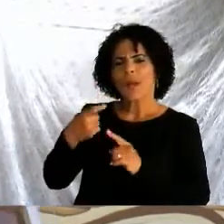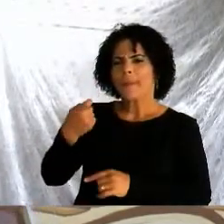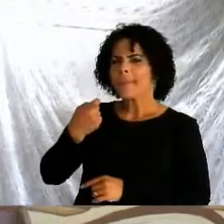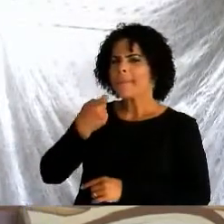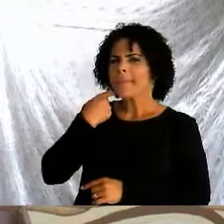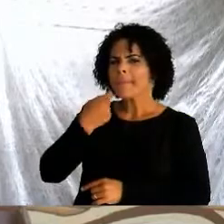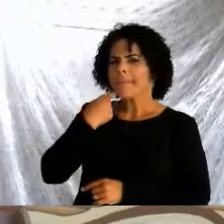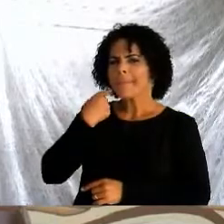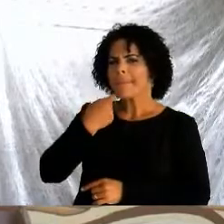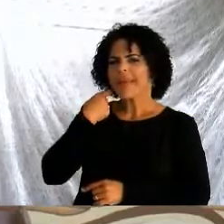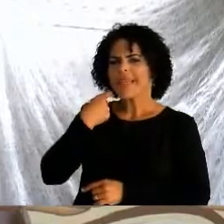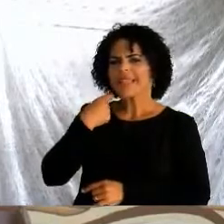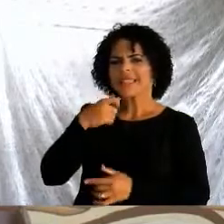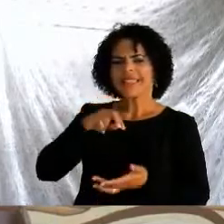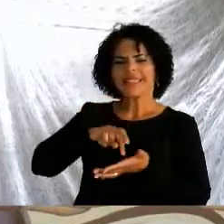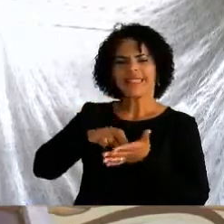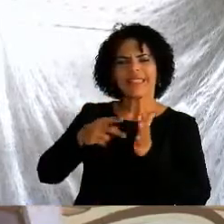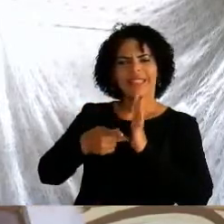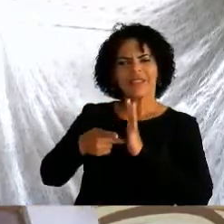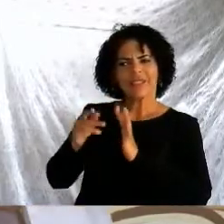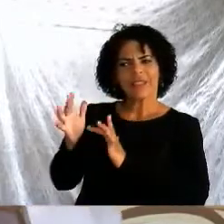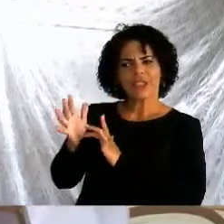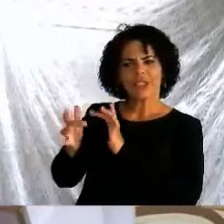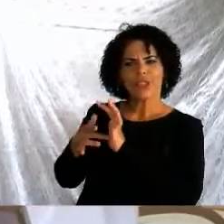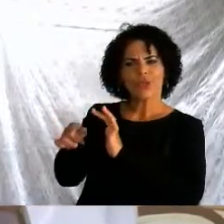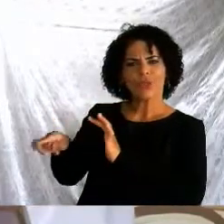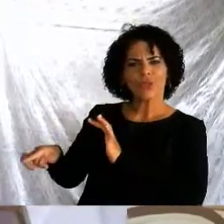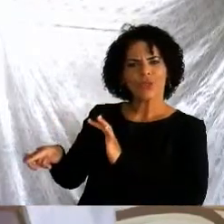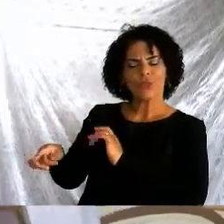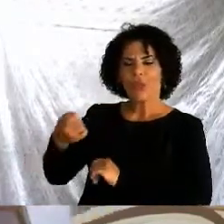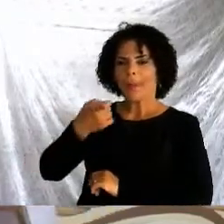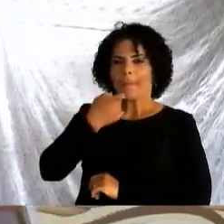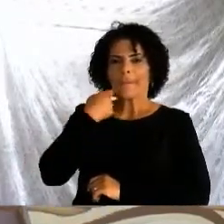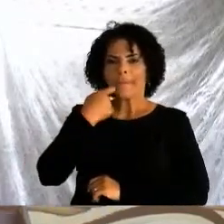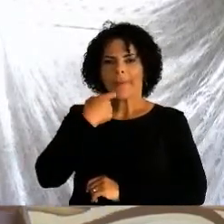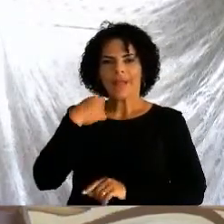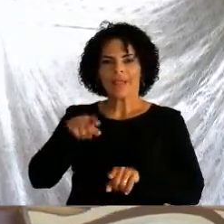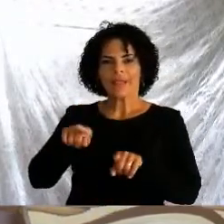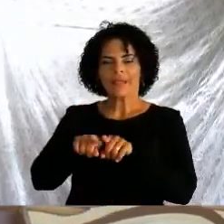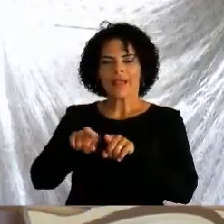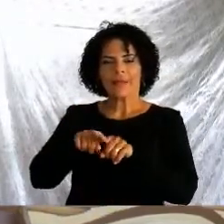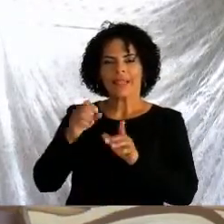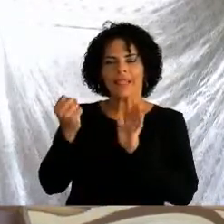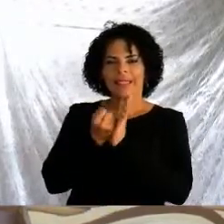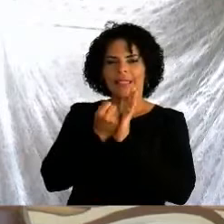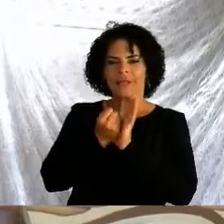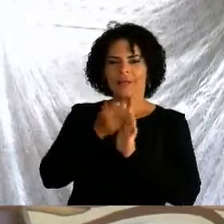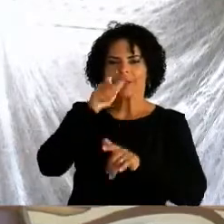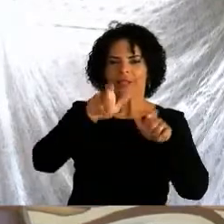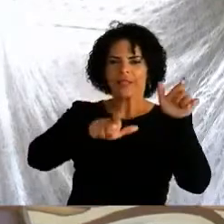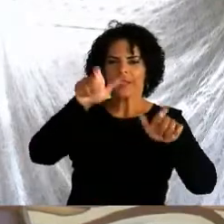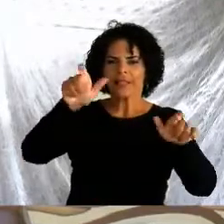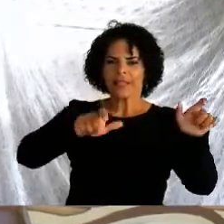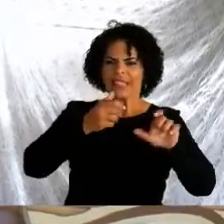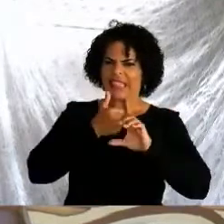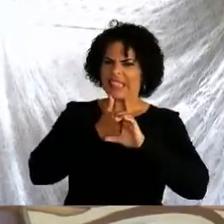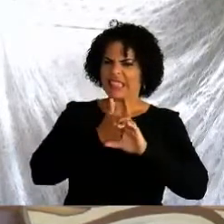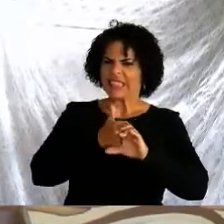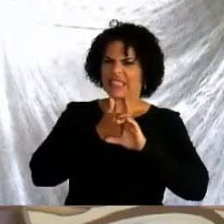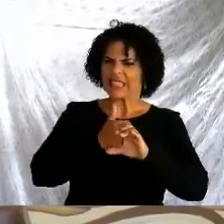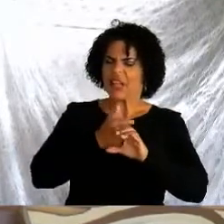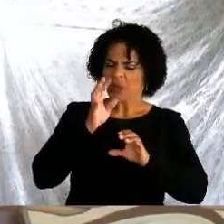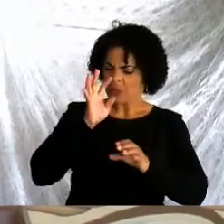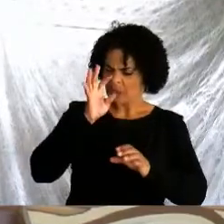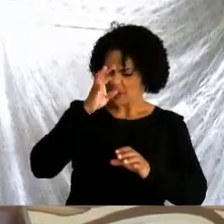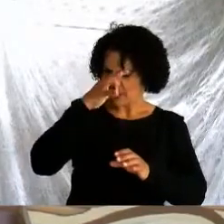de quê? É símbolo de Cristo. Peixes também, símbolo dos cristãos, os cristãos da resistência, que